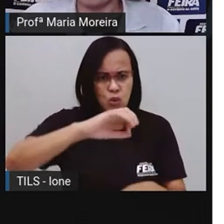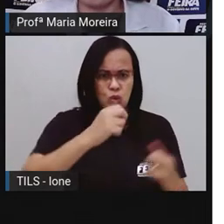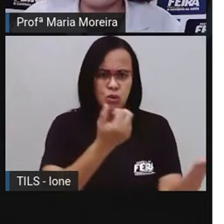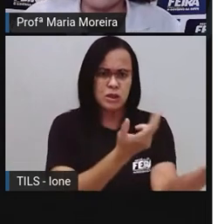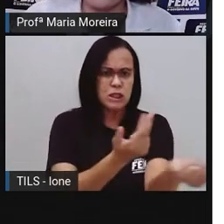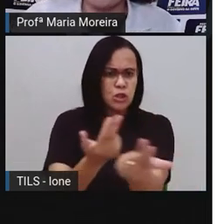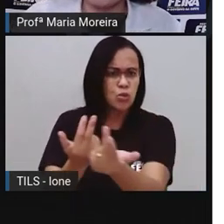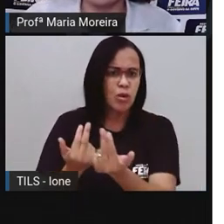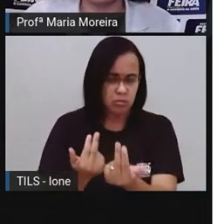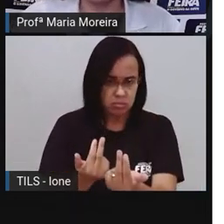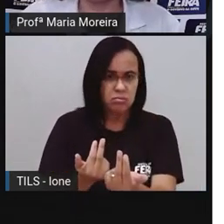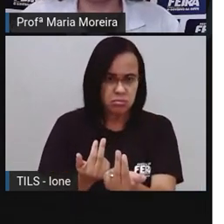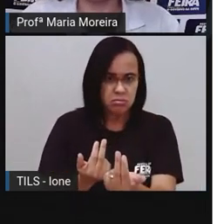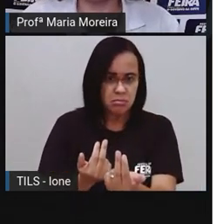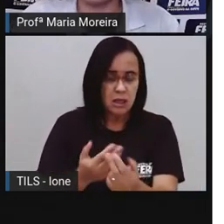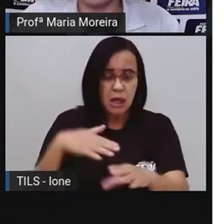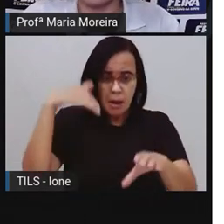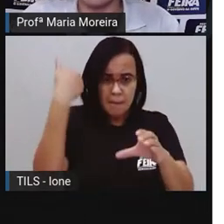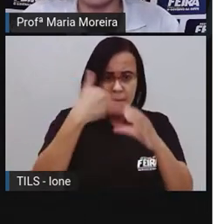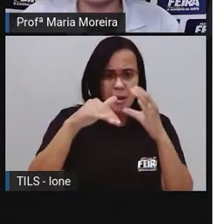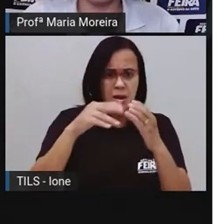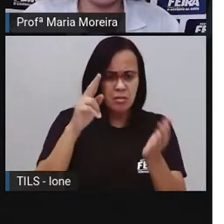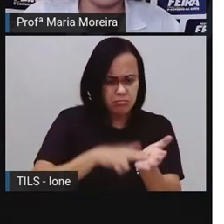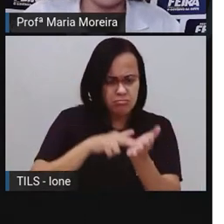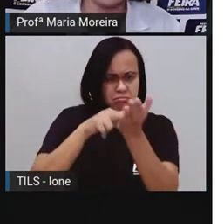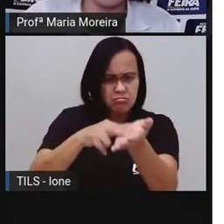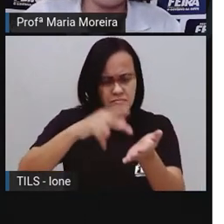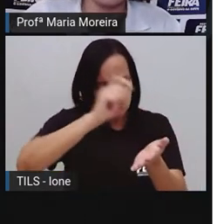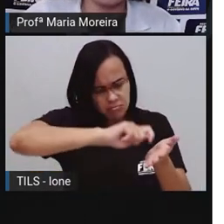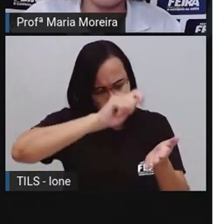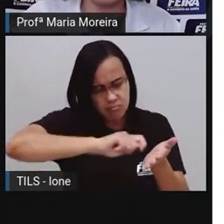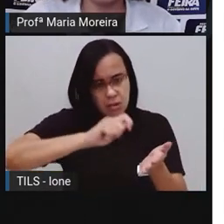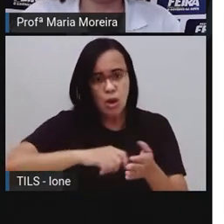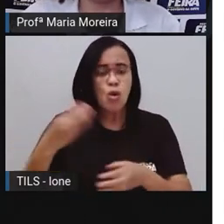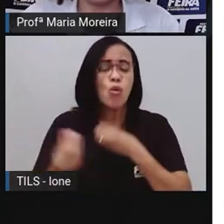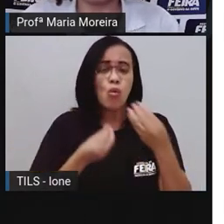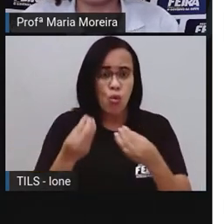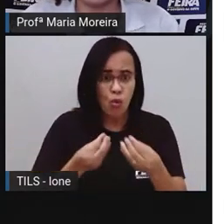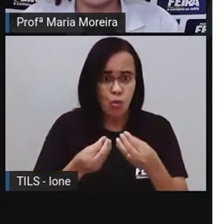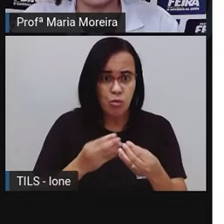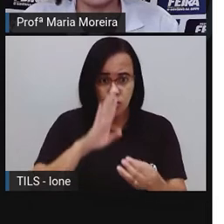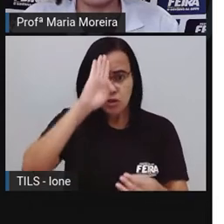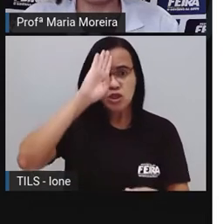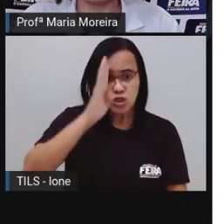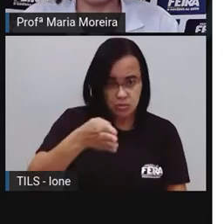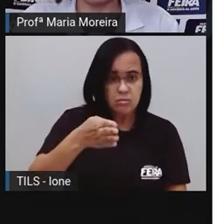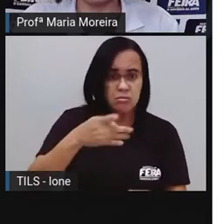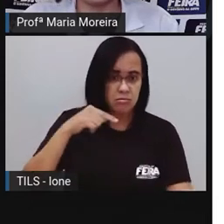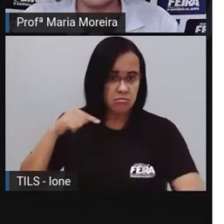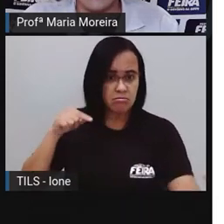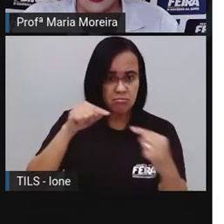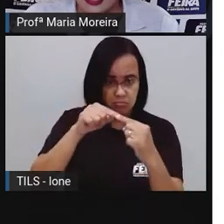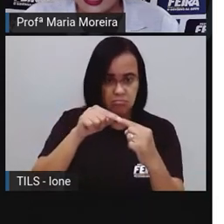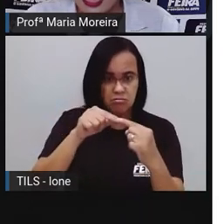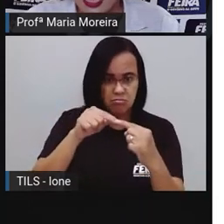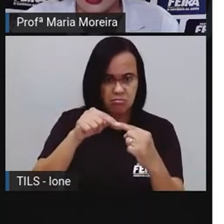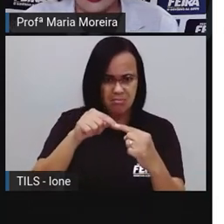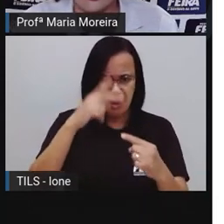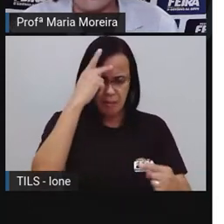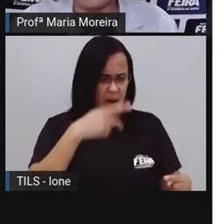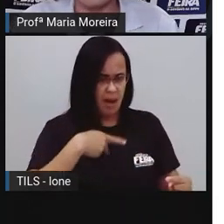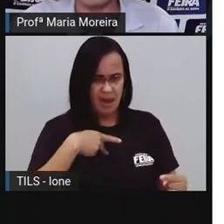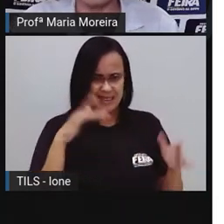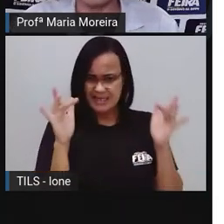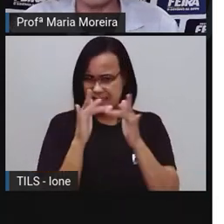deve ser objetiva e concisa. E toda relação pessoal deve ser evitada.